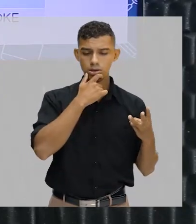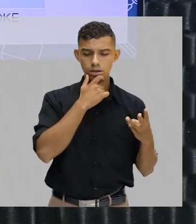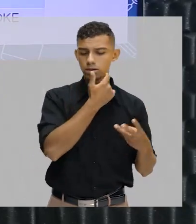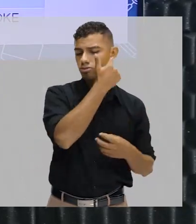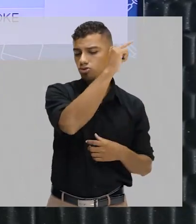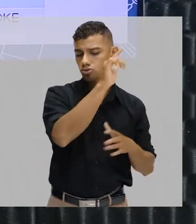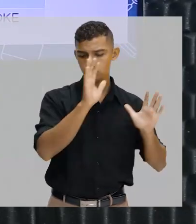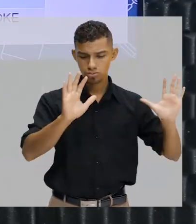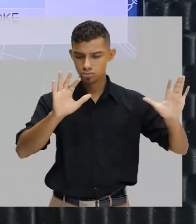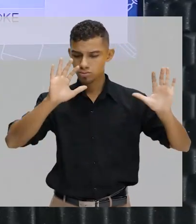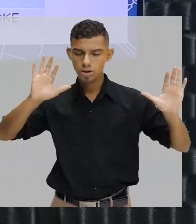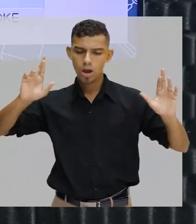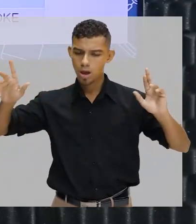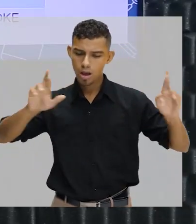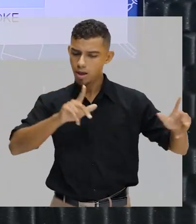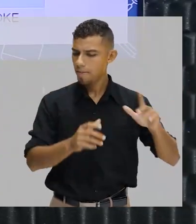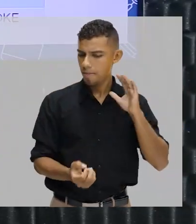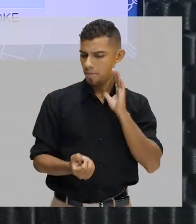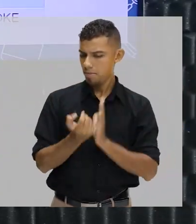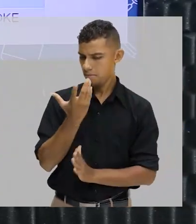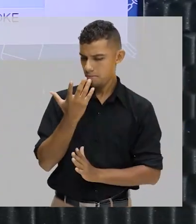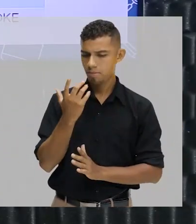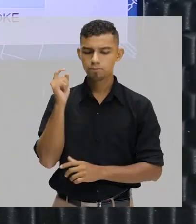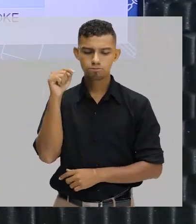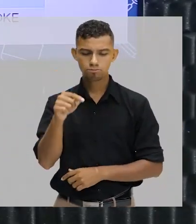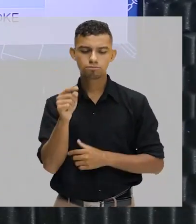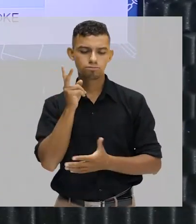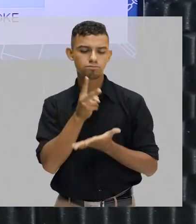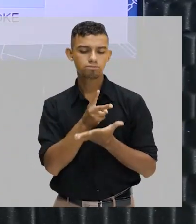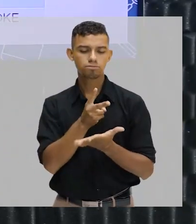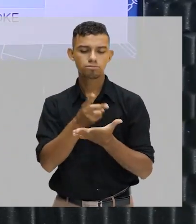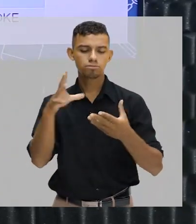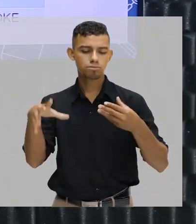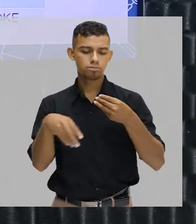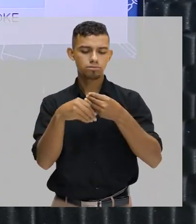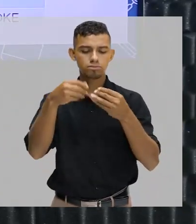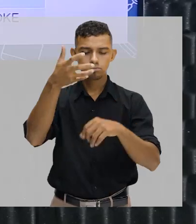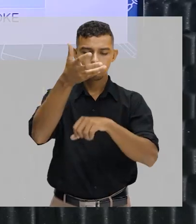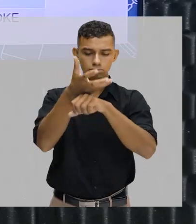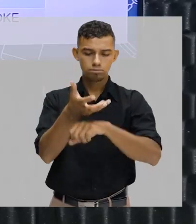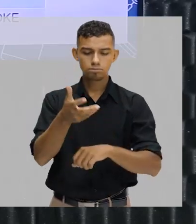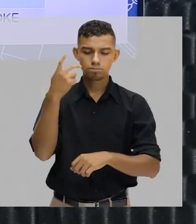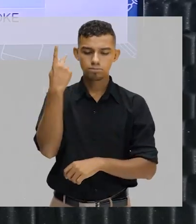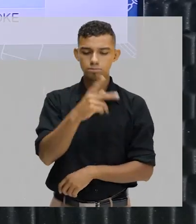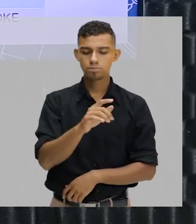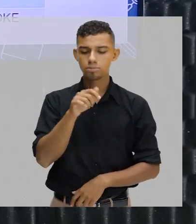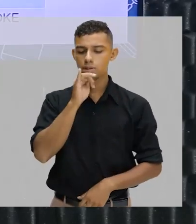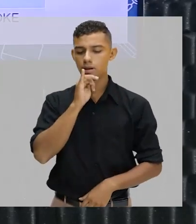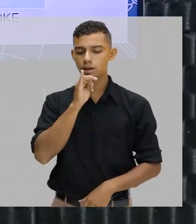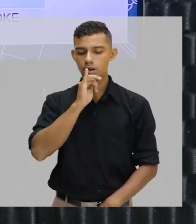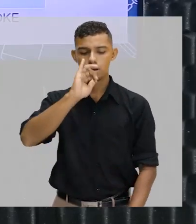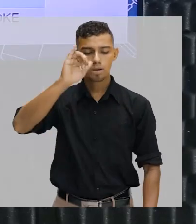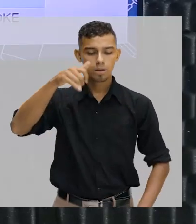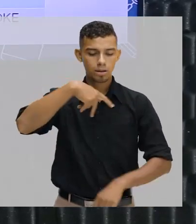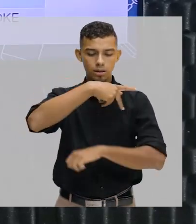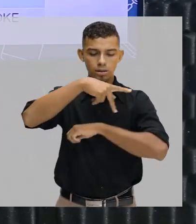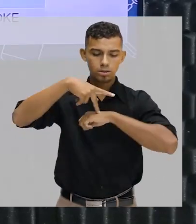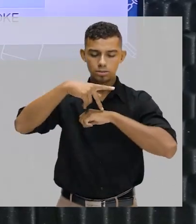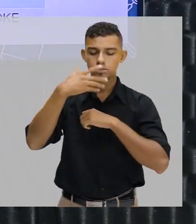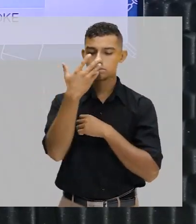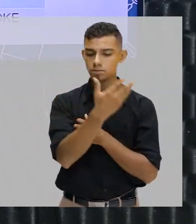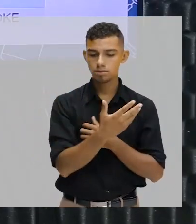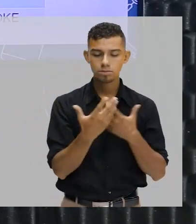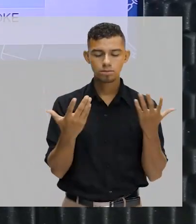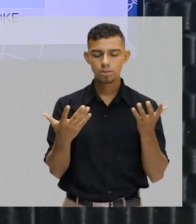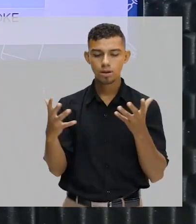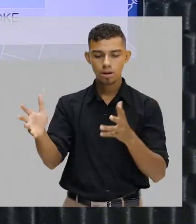coisa. Mas a origem da palavra, ela permanece associada à sua base, tá bom? De onde ela veio, e